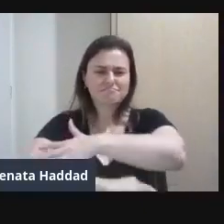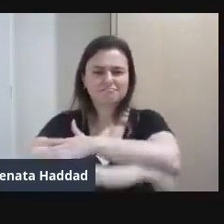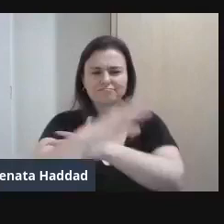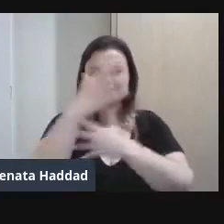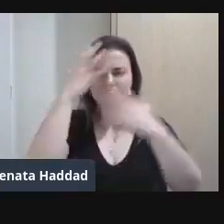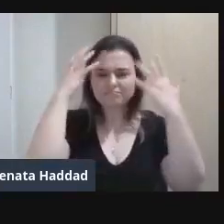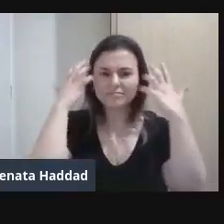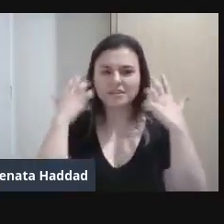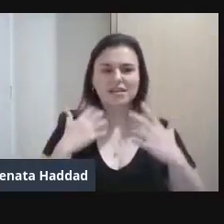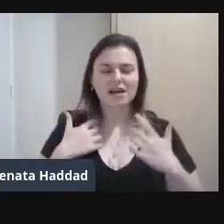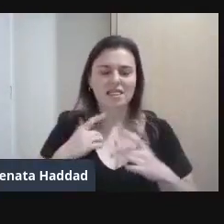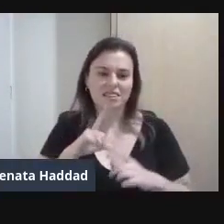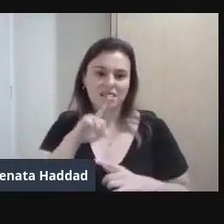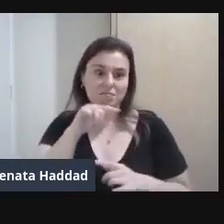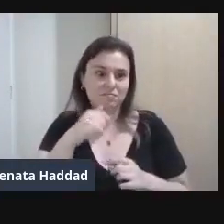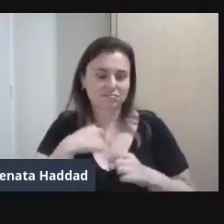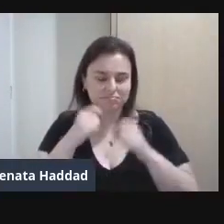acordou